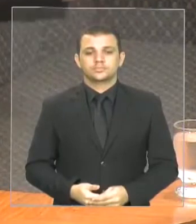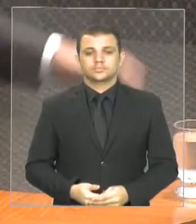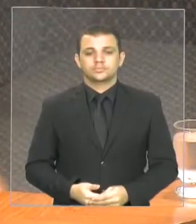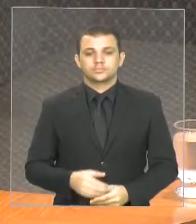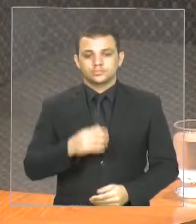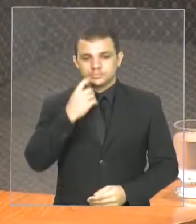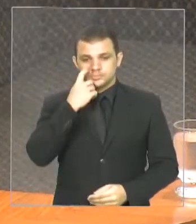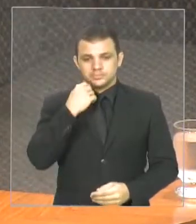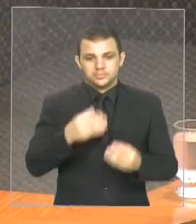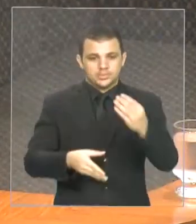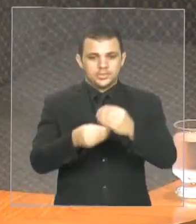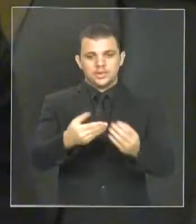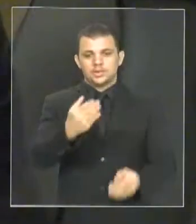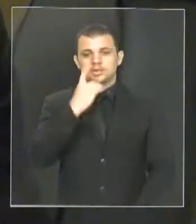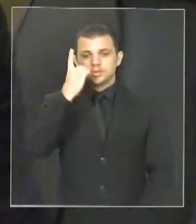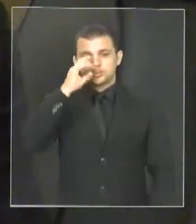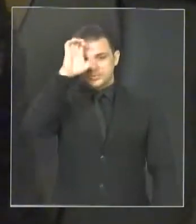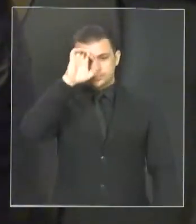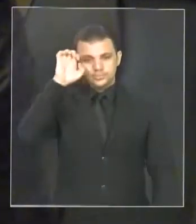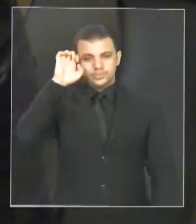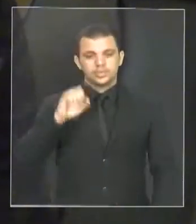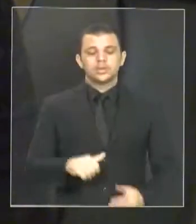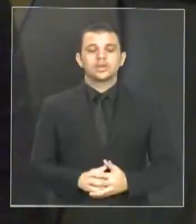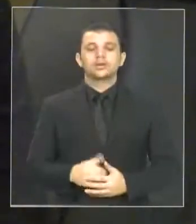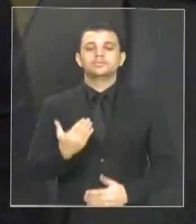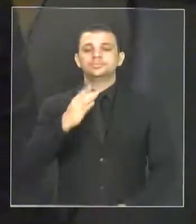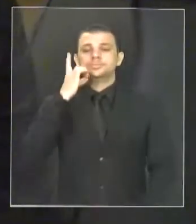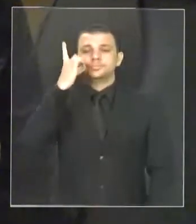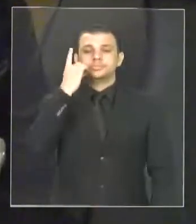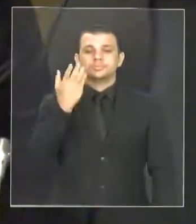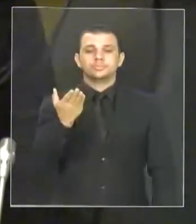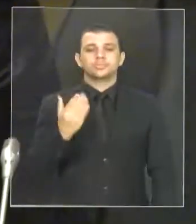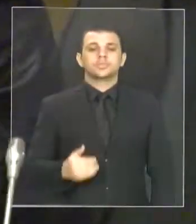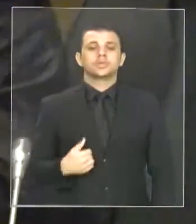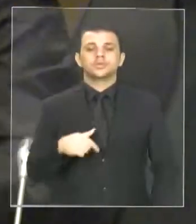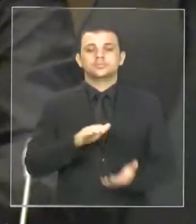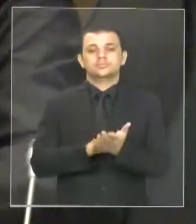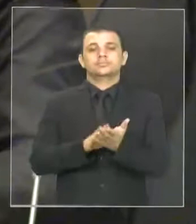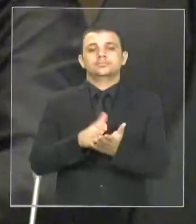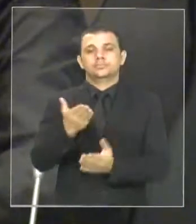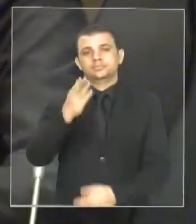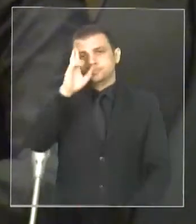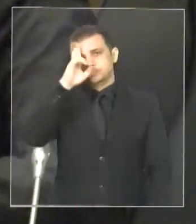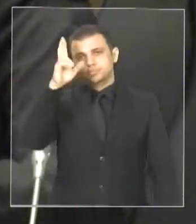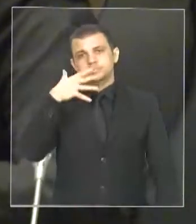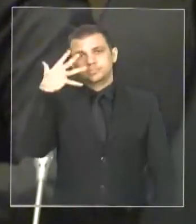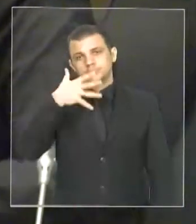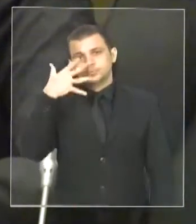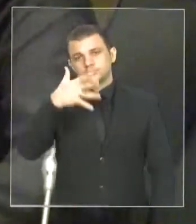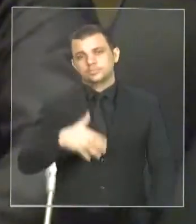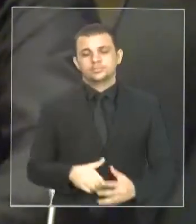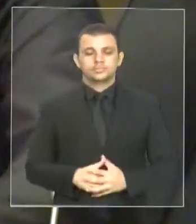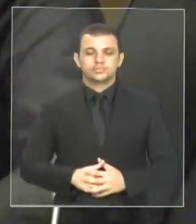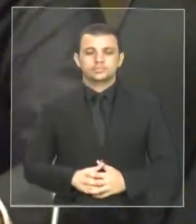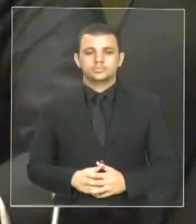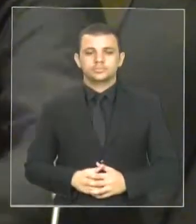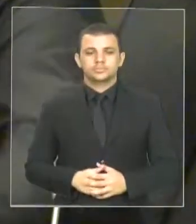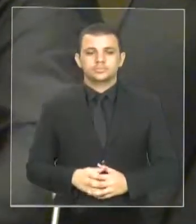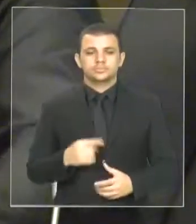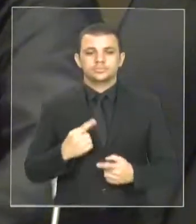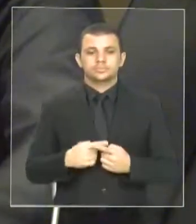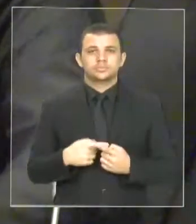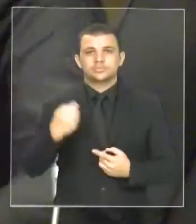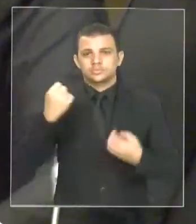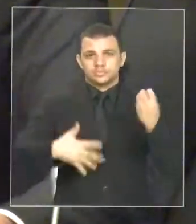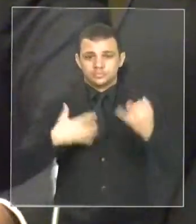Deputado Max, eu quero parabenizar a Vossa Excelência pelo pronunciamento. Que tecnicamente faz uma